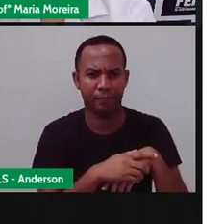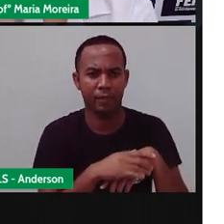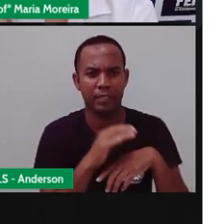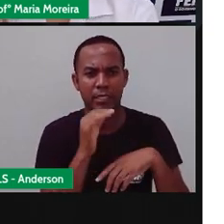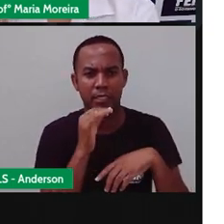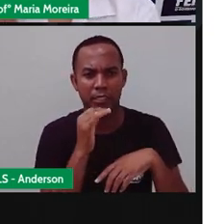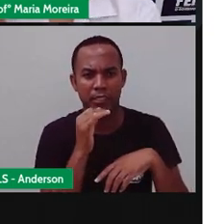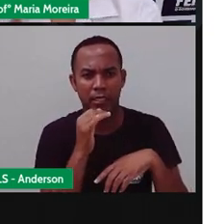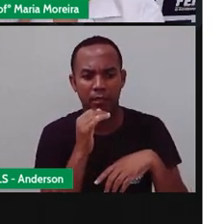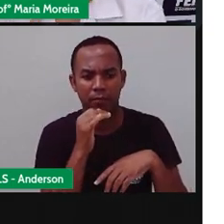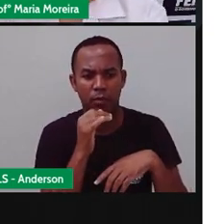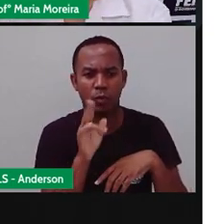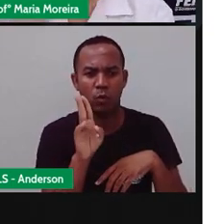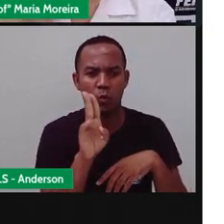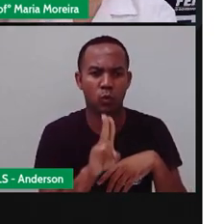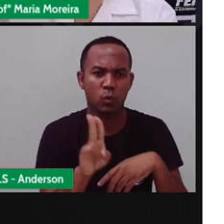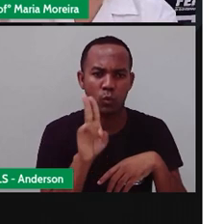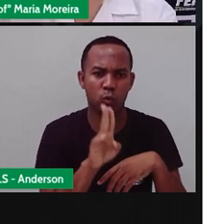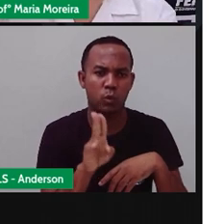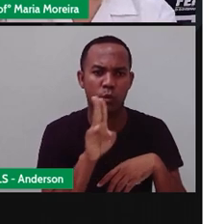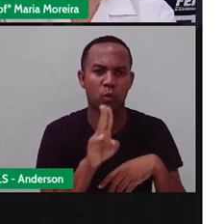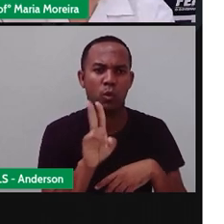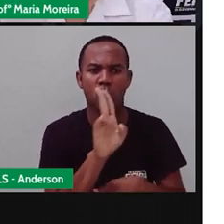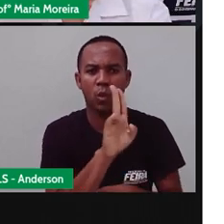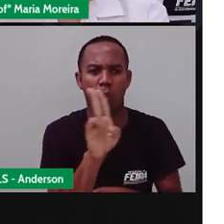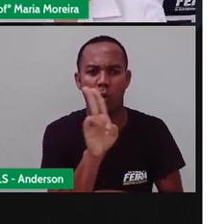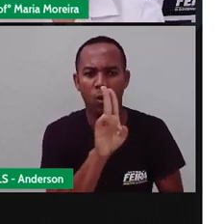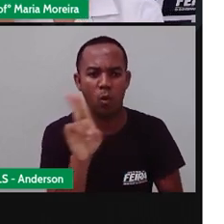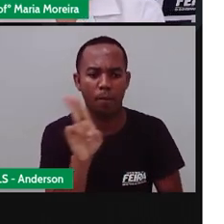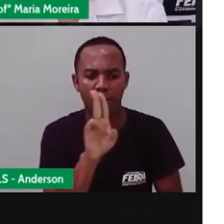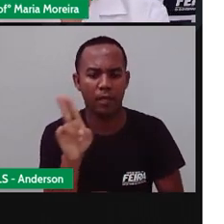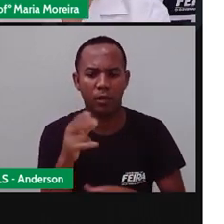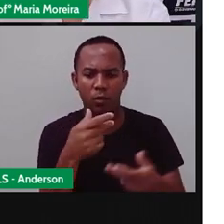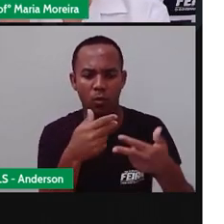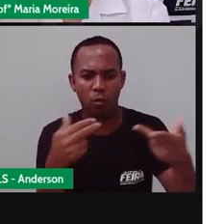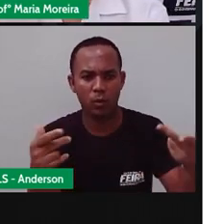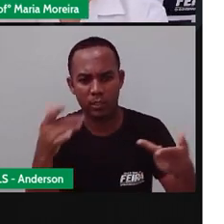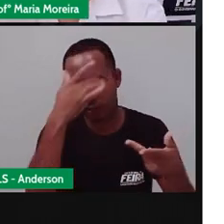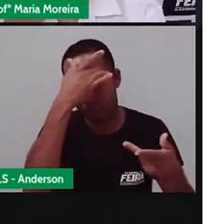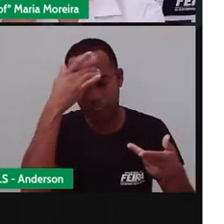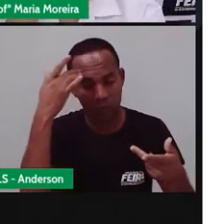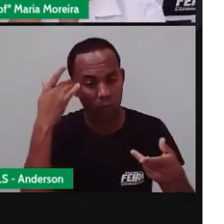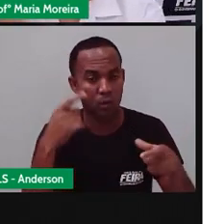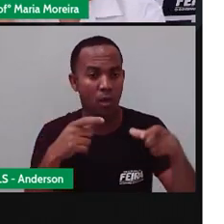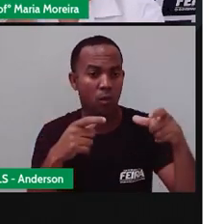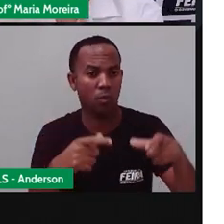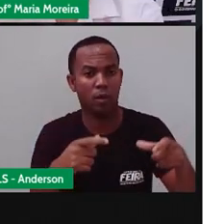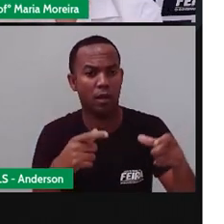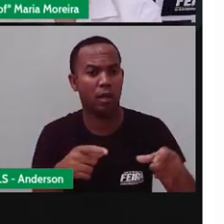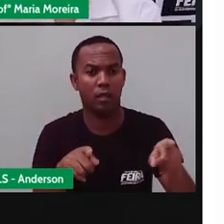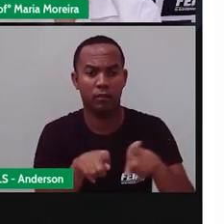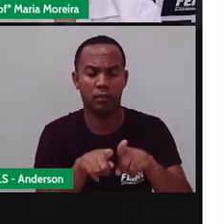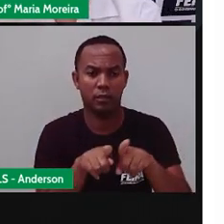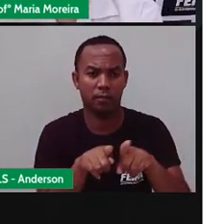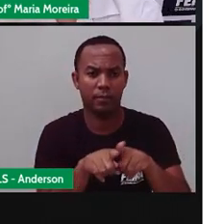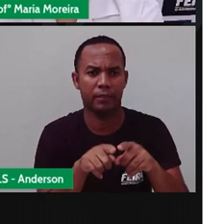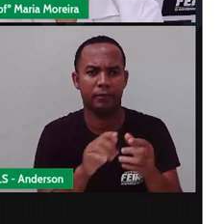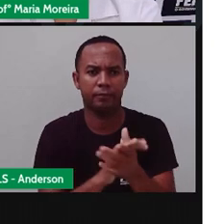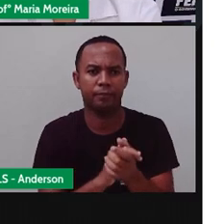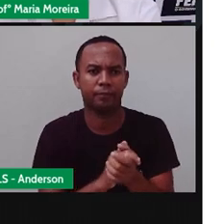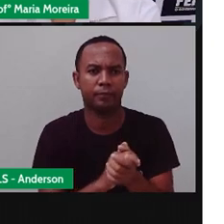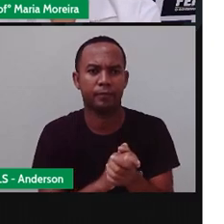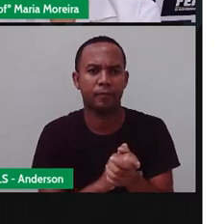o substantivo é o uso para o quê? Nomear as coisas, pessoas, lugares. E o que a profe fez agora foi o quê?